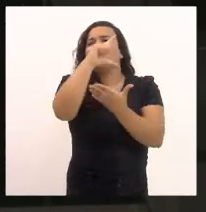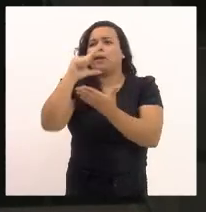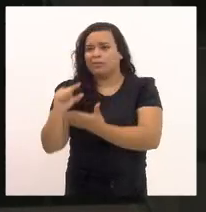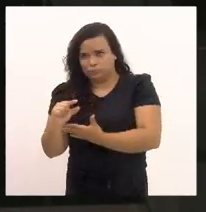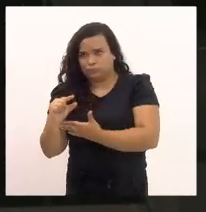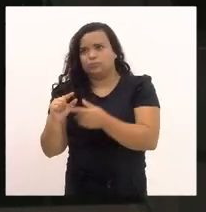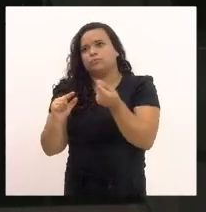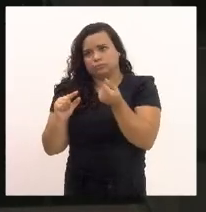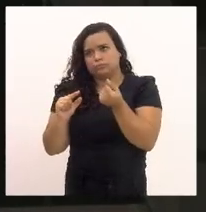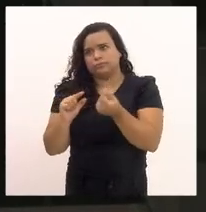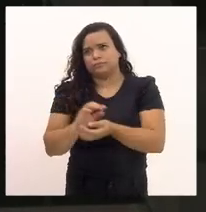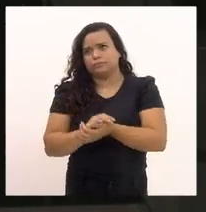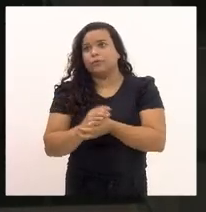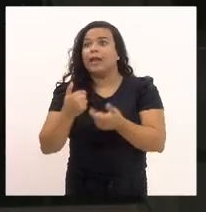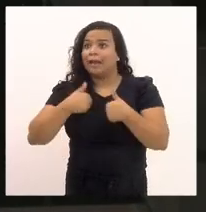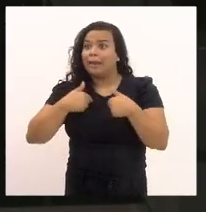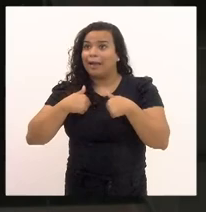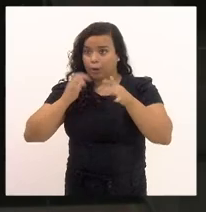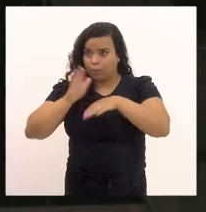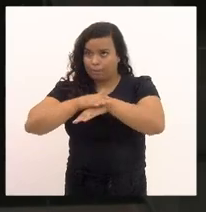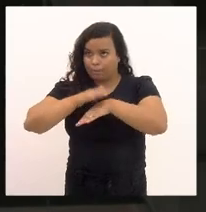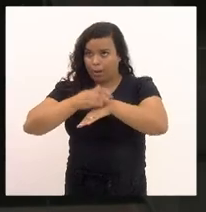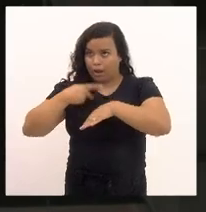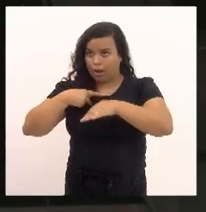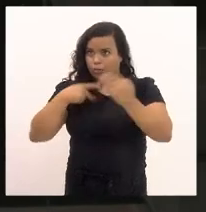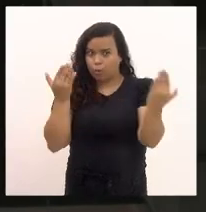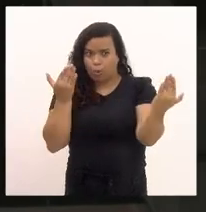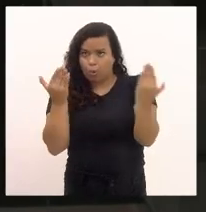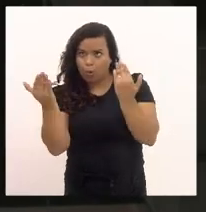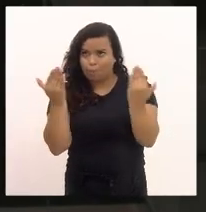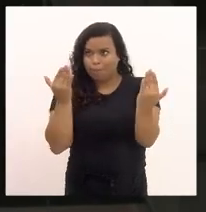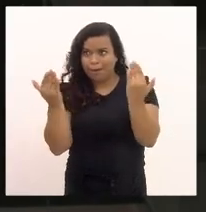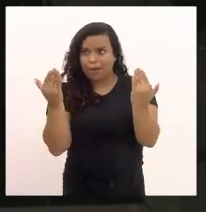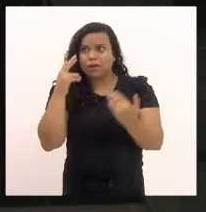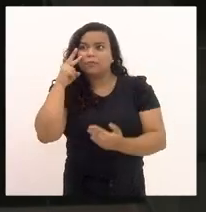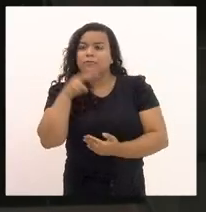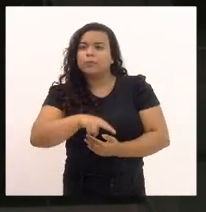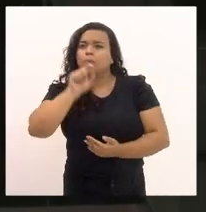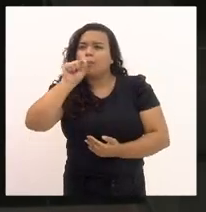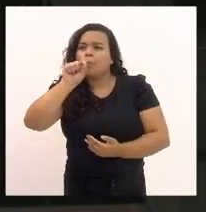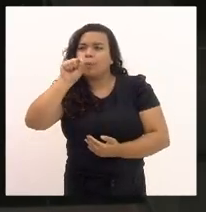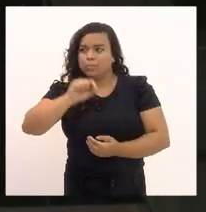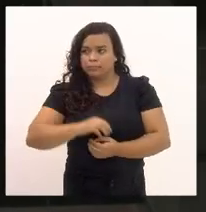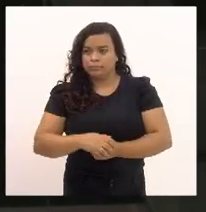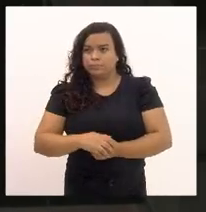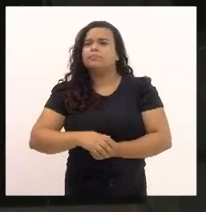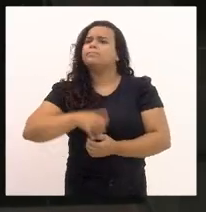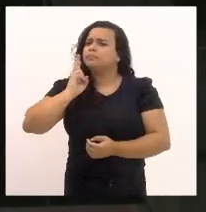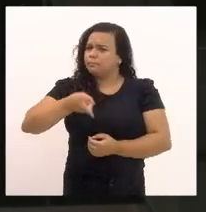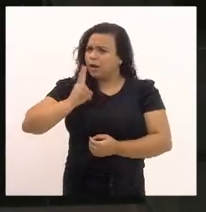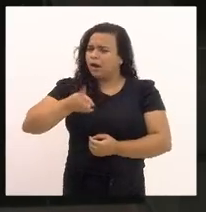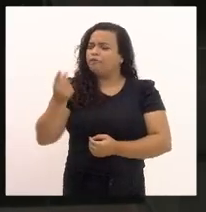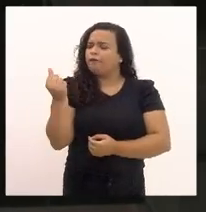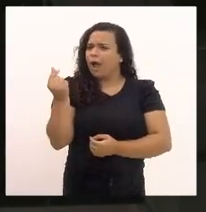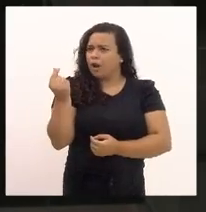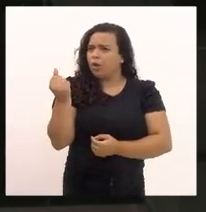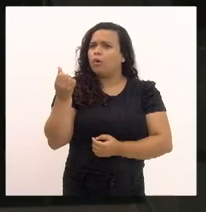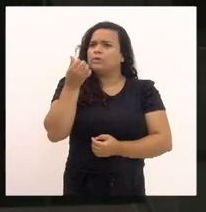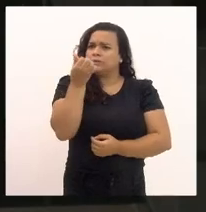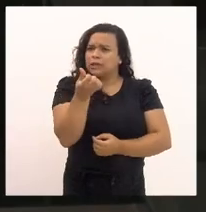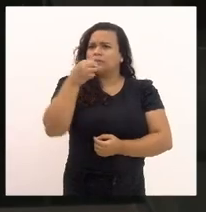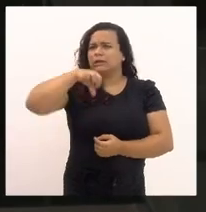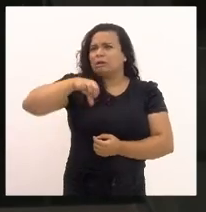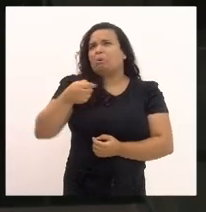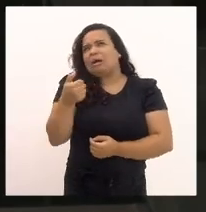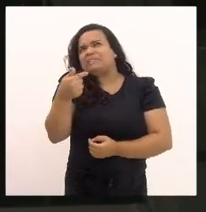E aí eu fiz aqui uma comparação, mesmo com esse valor de R 69,00, quase